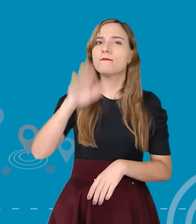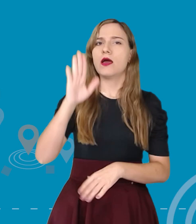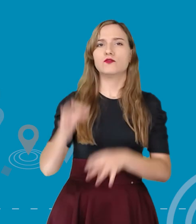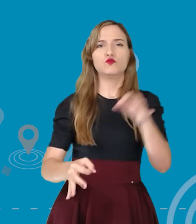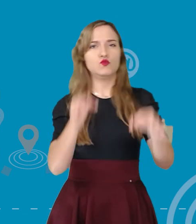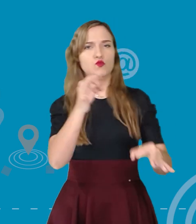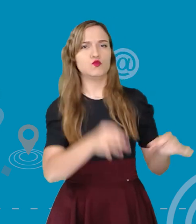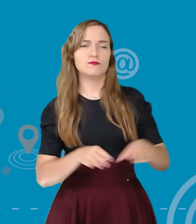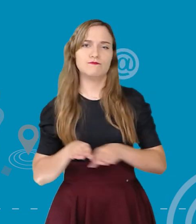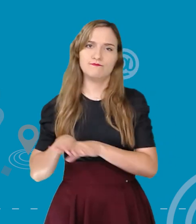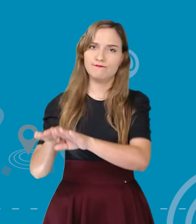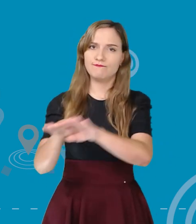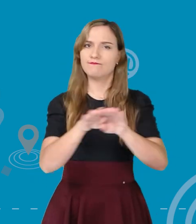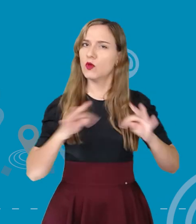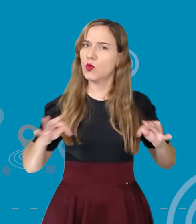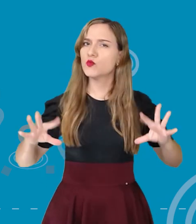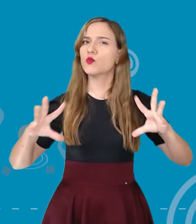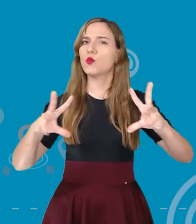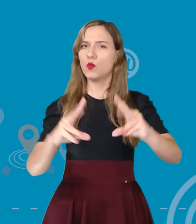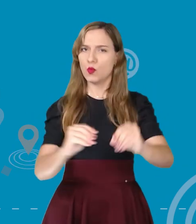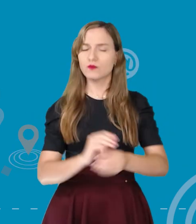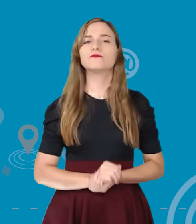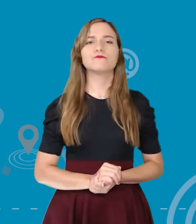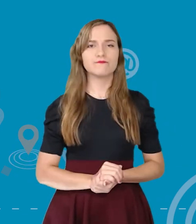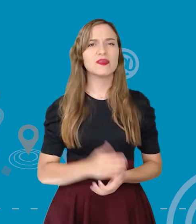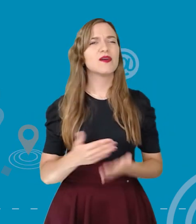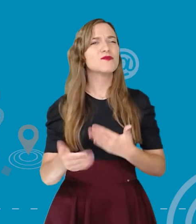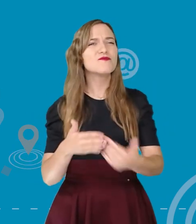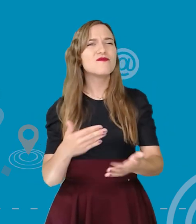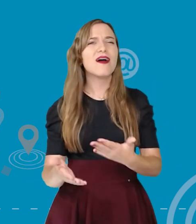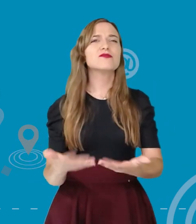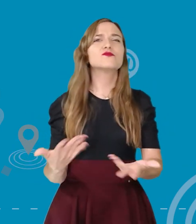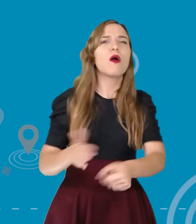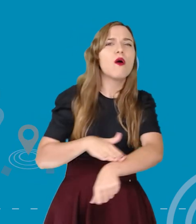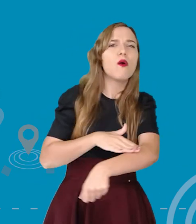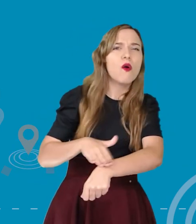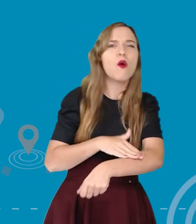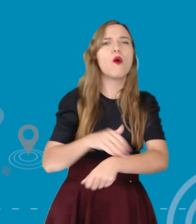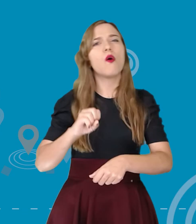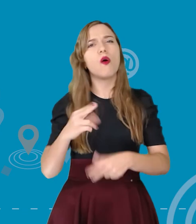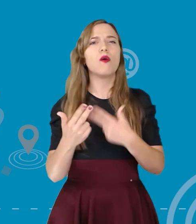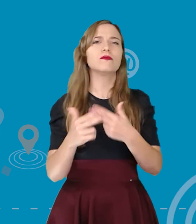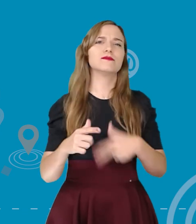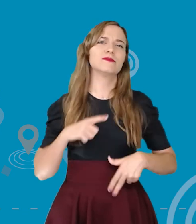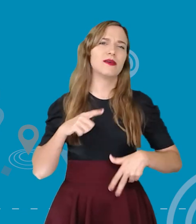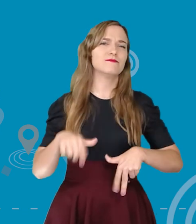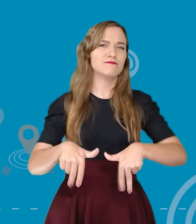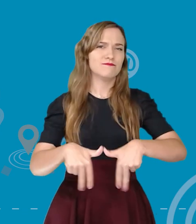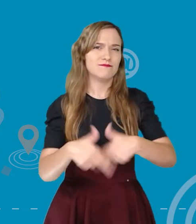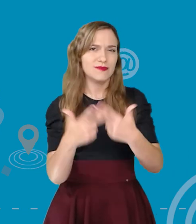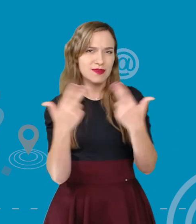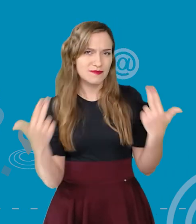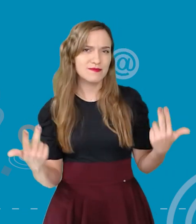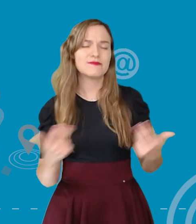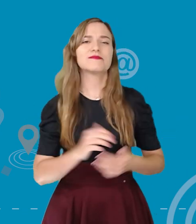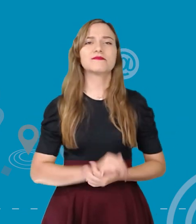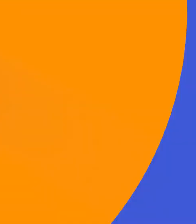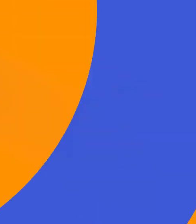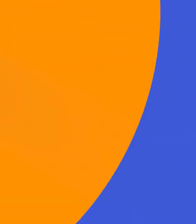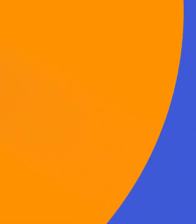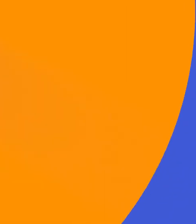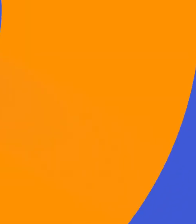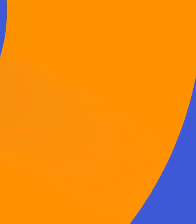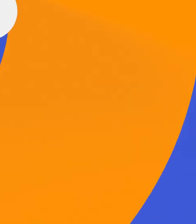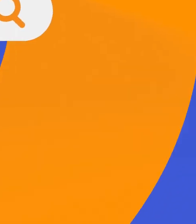mais justo e igualitário para todos, independente de cor ou etnia.